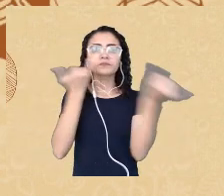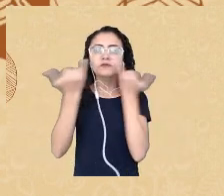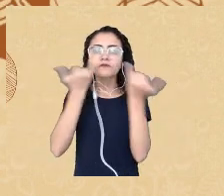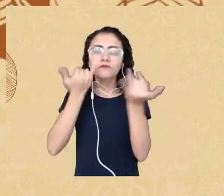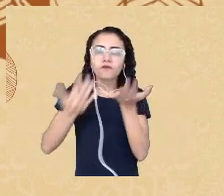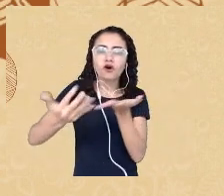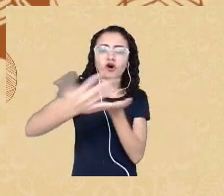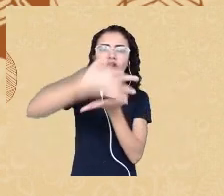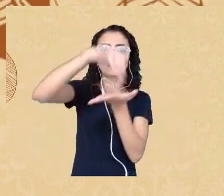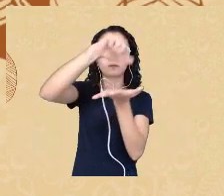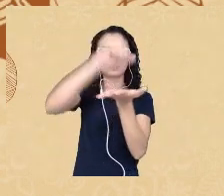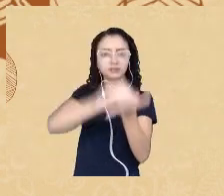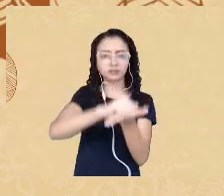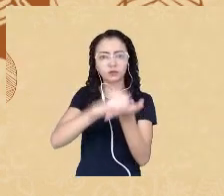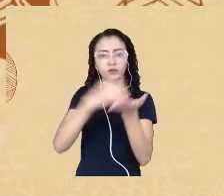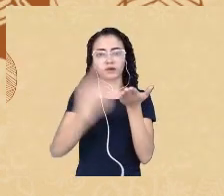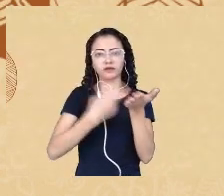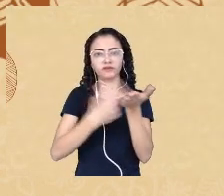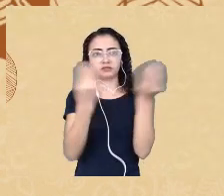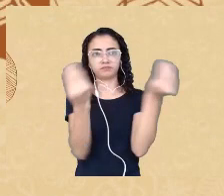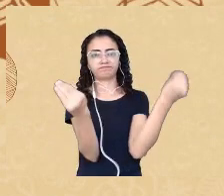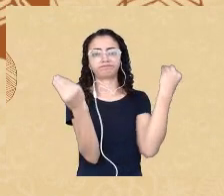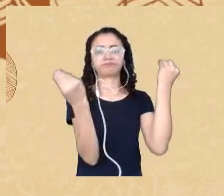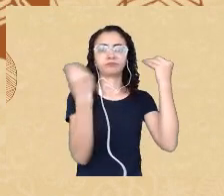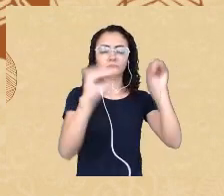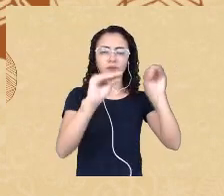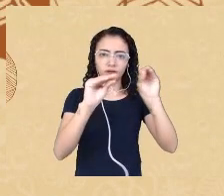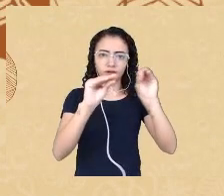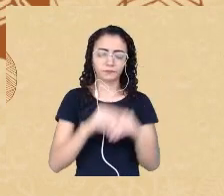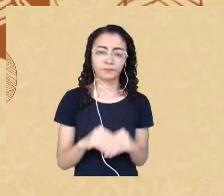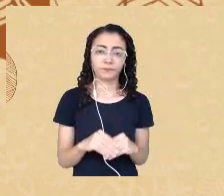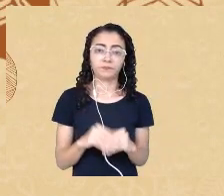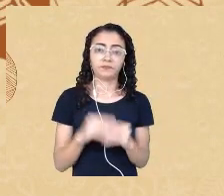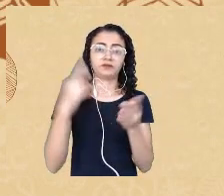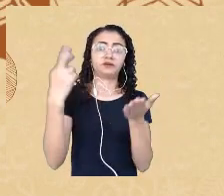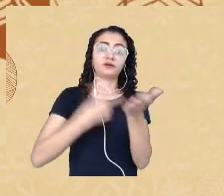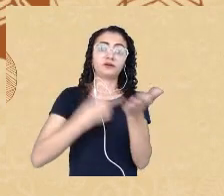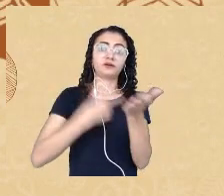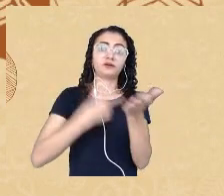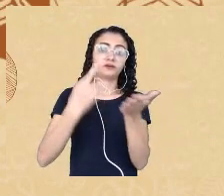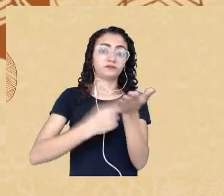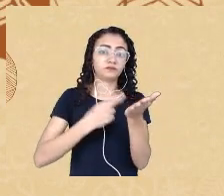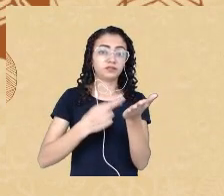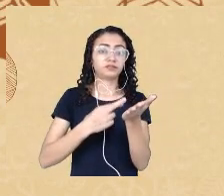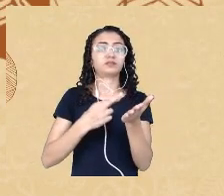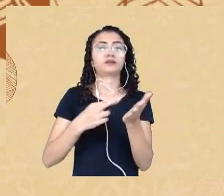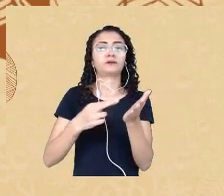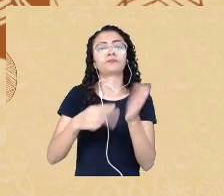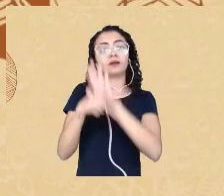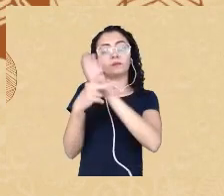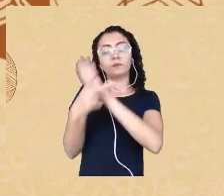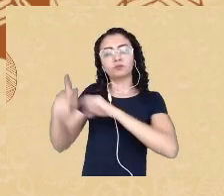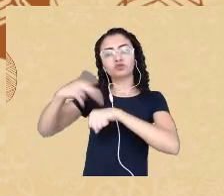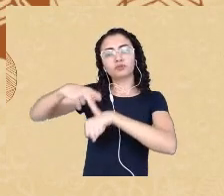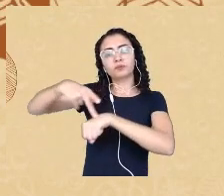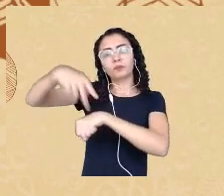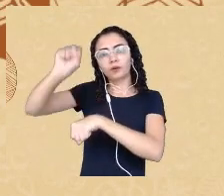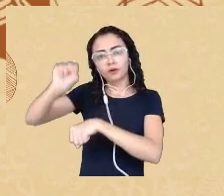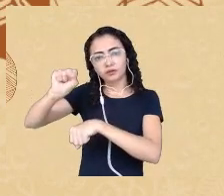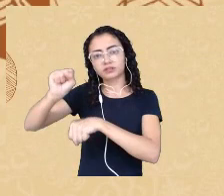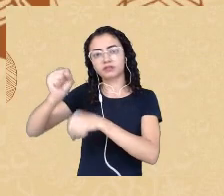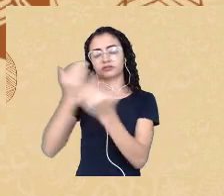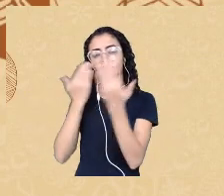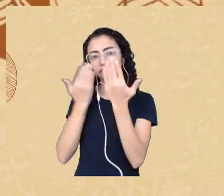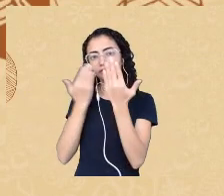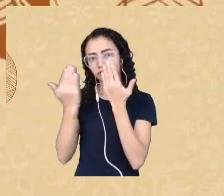é indexada. Essa revista ela é do programa de pós-graduação em psicologia, né, Instituto